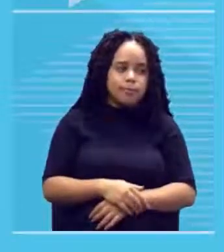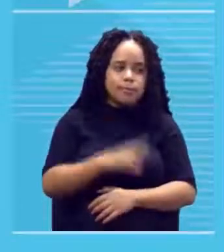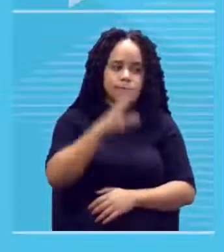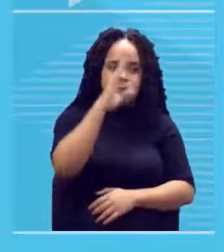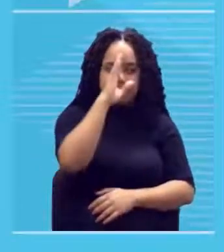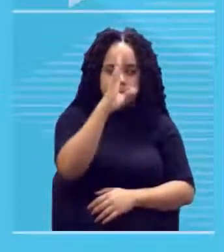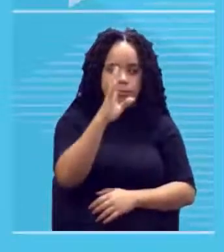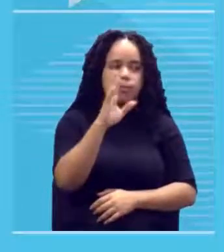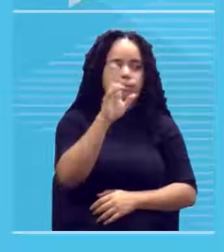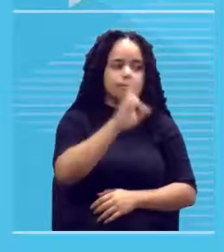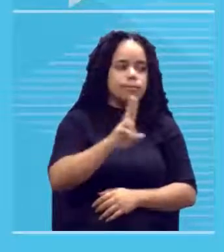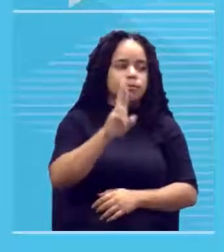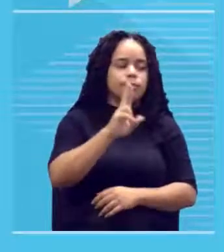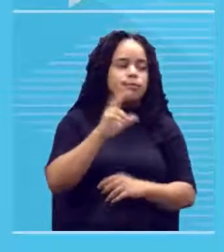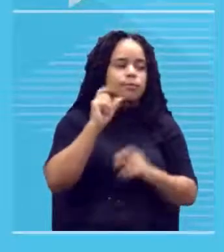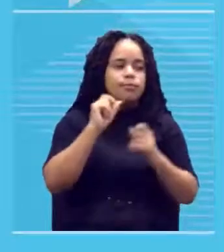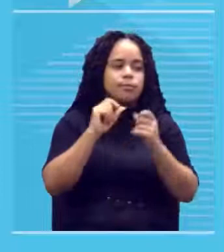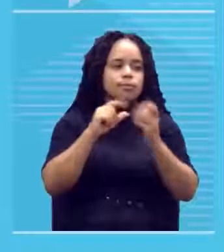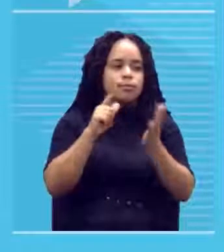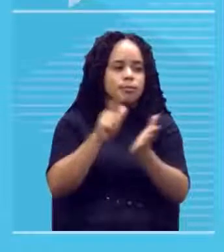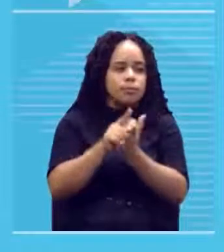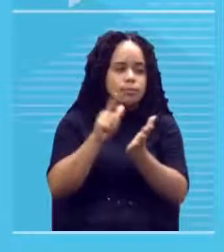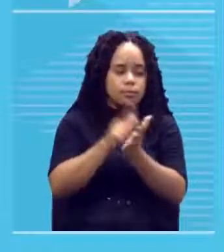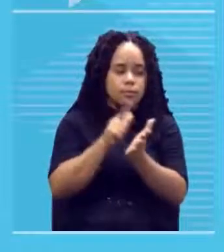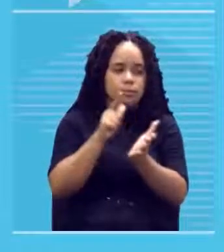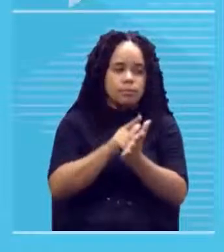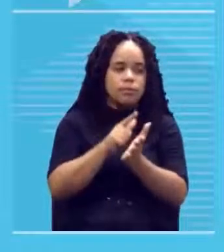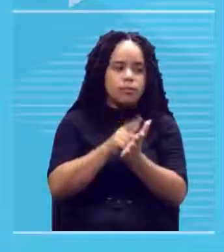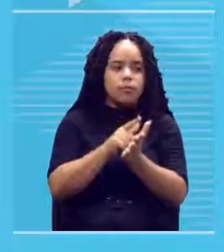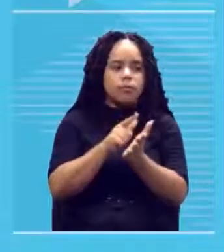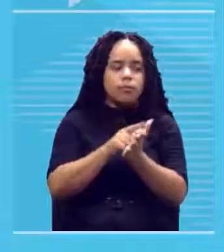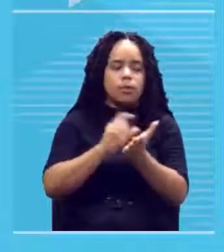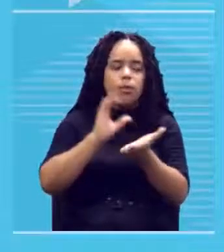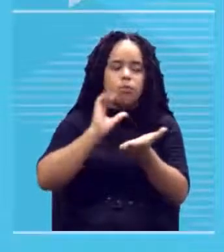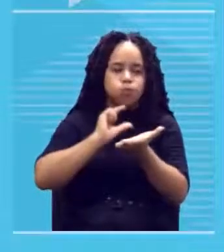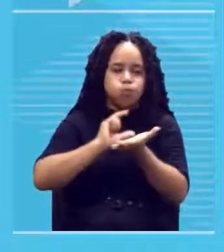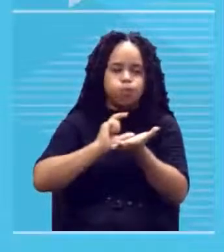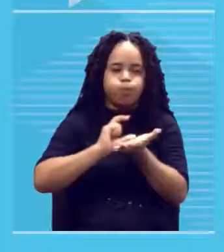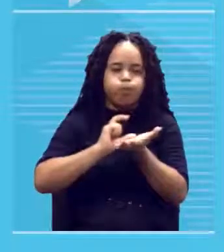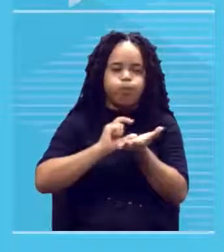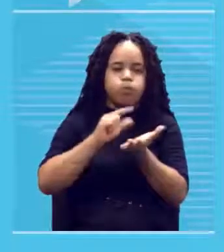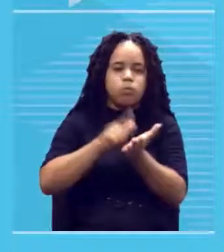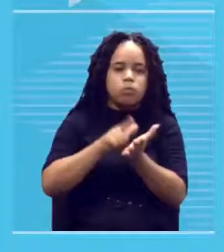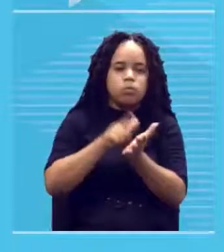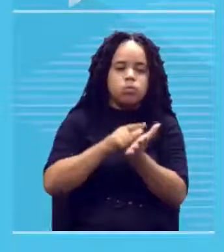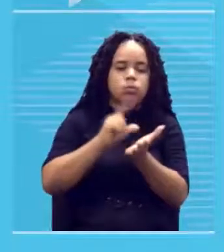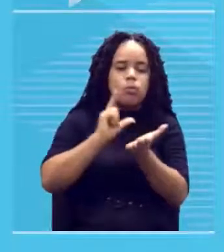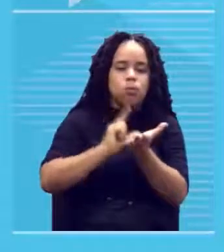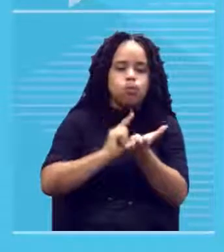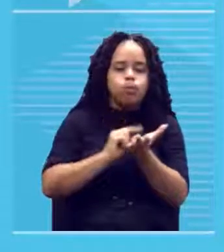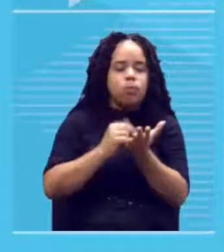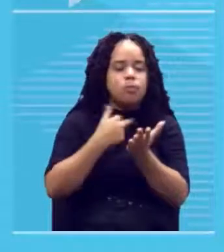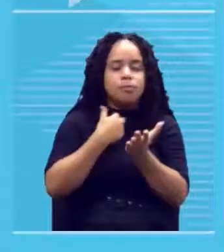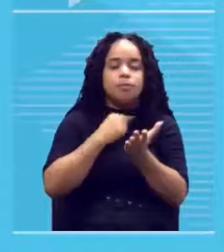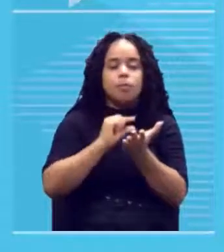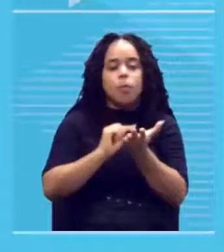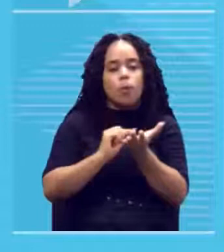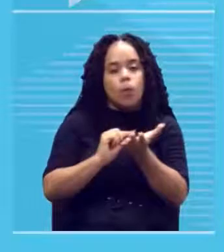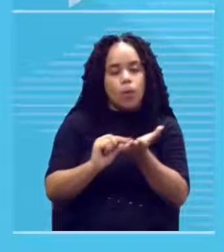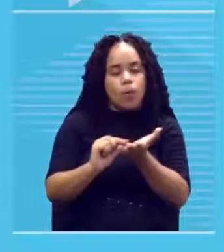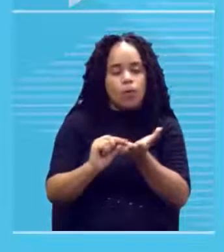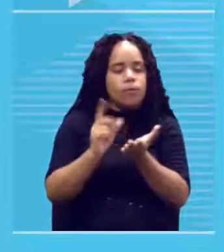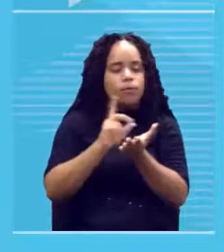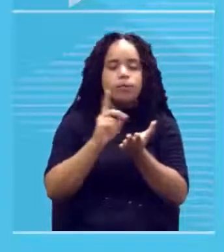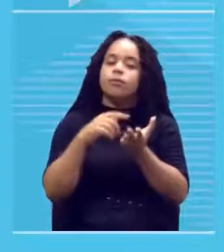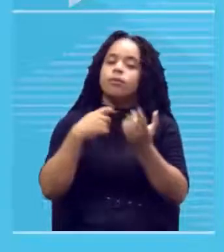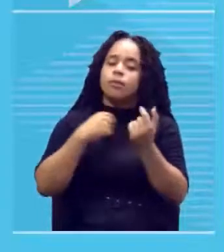são o papel com alta gramagem o que é isso? papel grosso não pode ser um papel muito fino você vai aplicar água